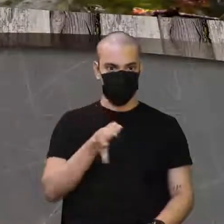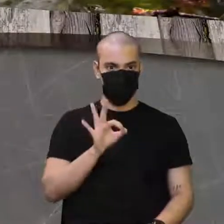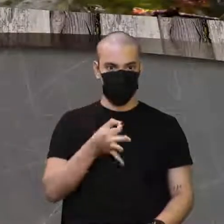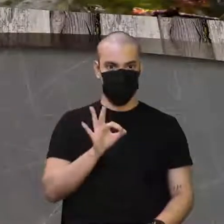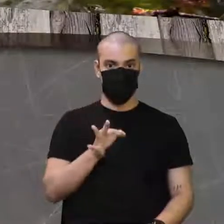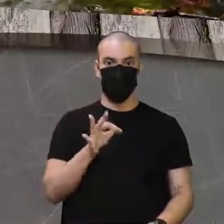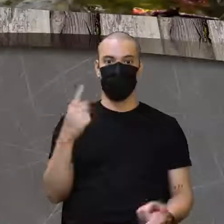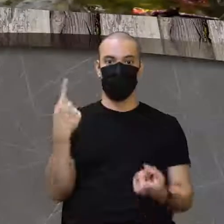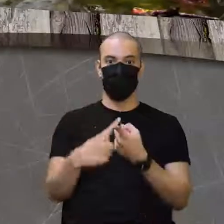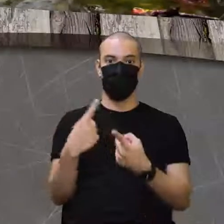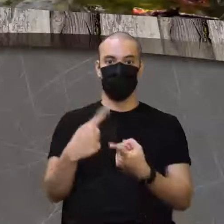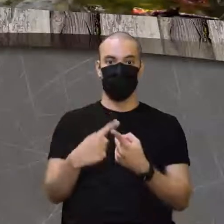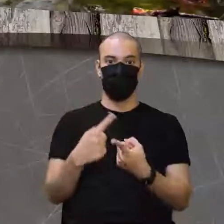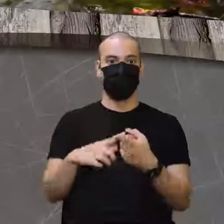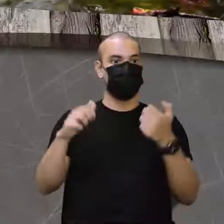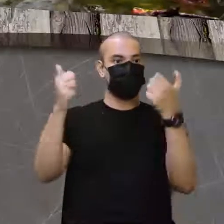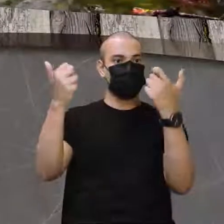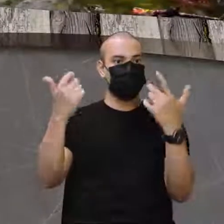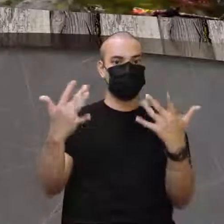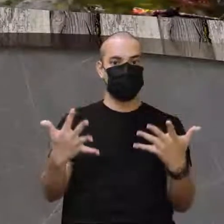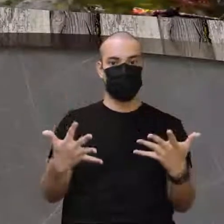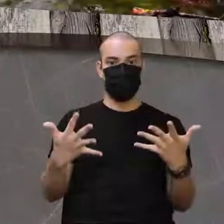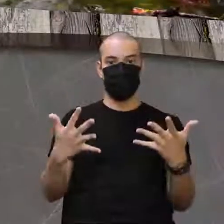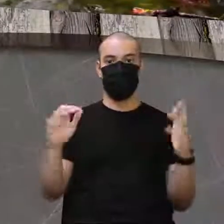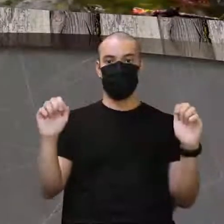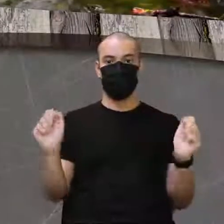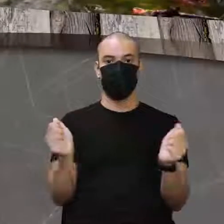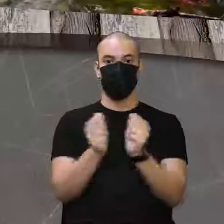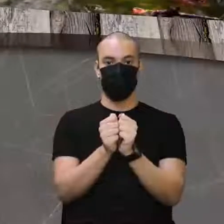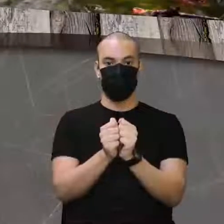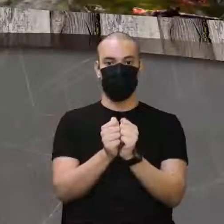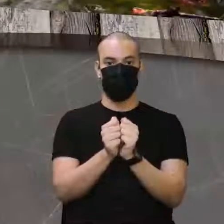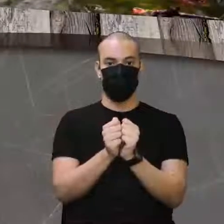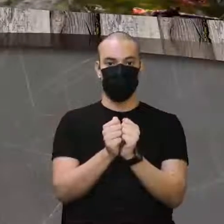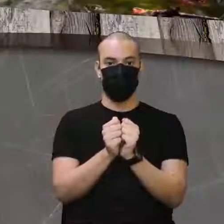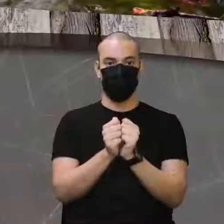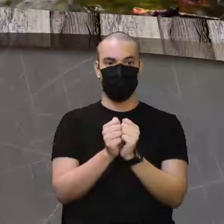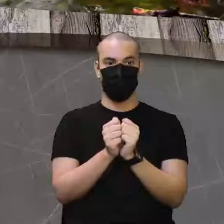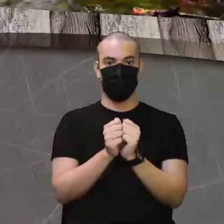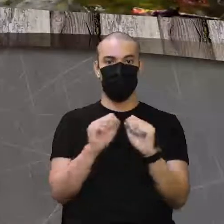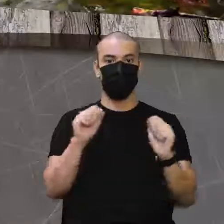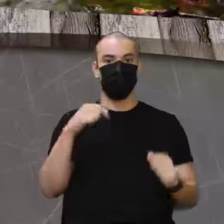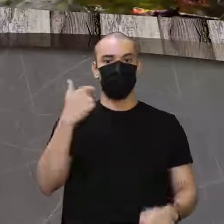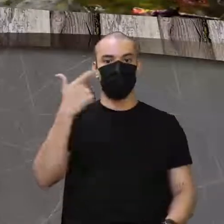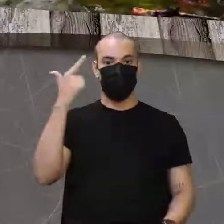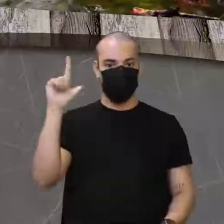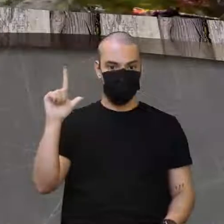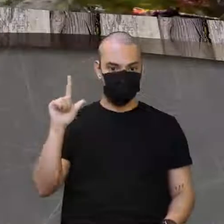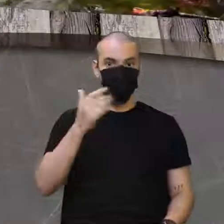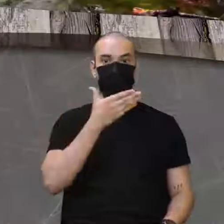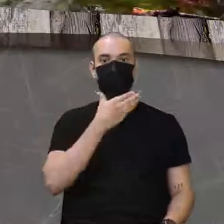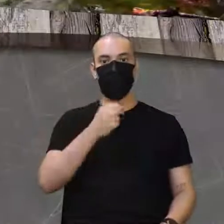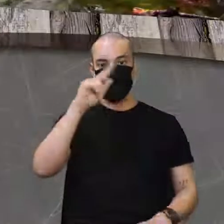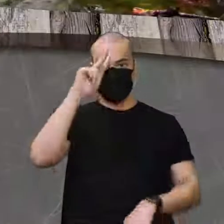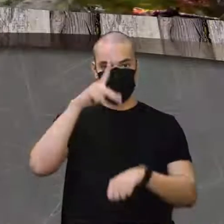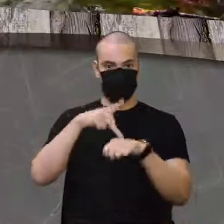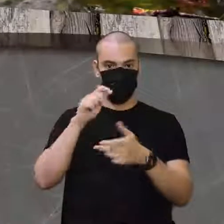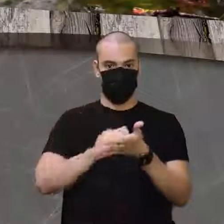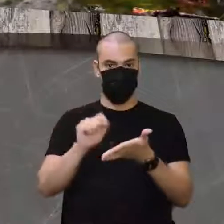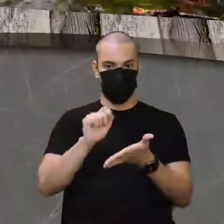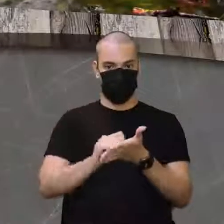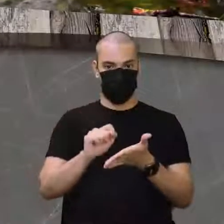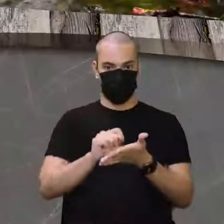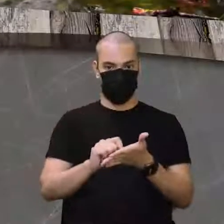Do que falava e tratava junto com o Carl Jegenbaugh. É. Carl